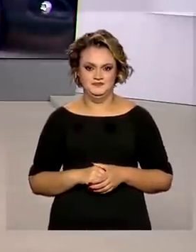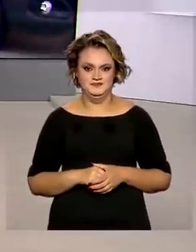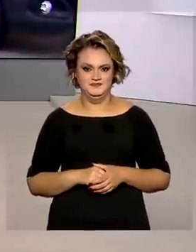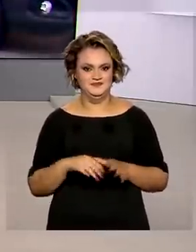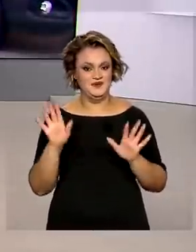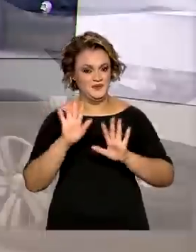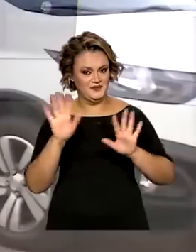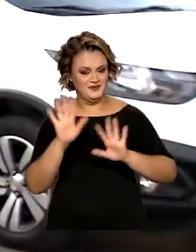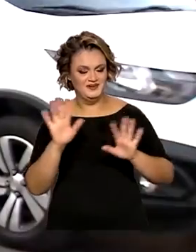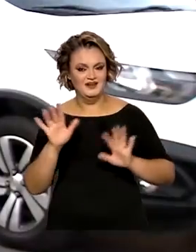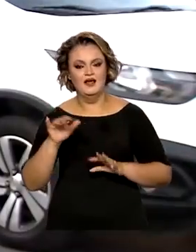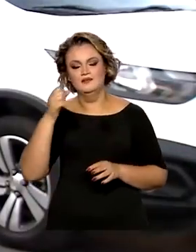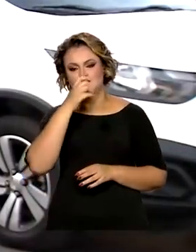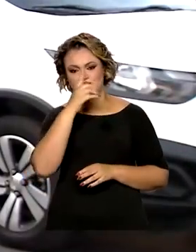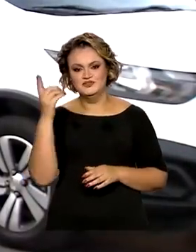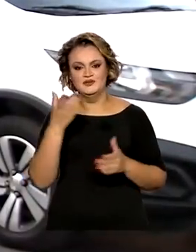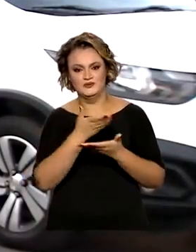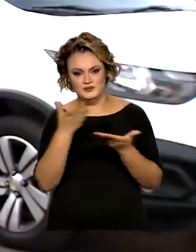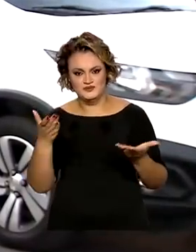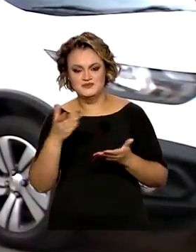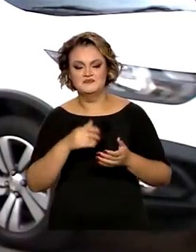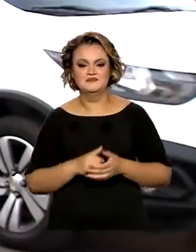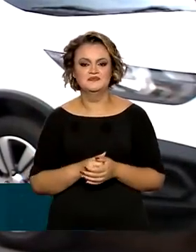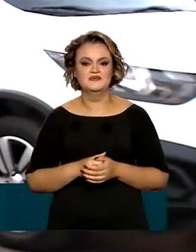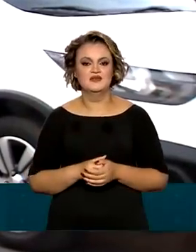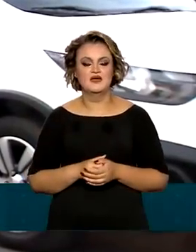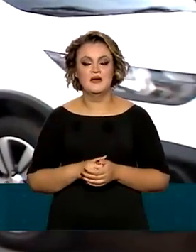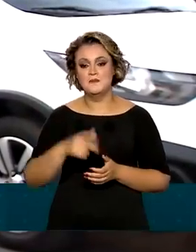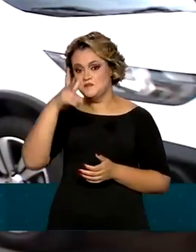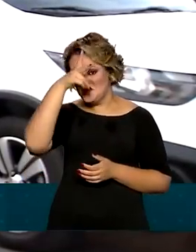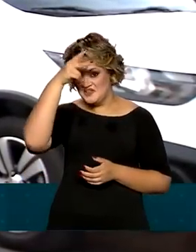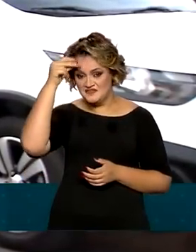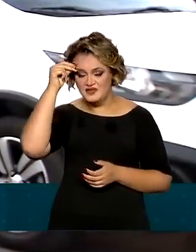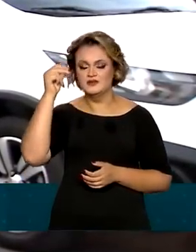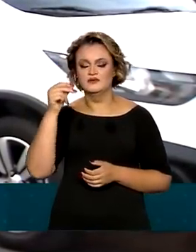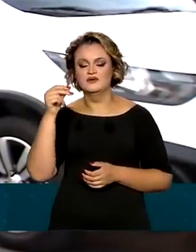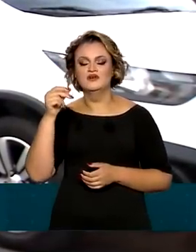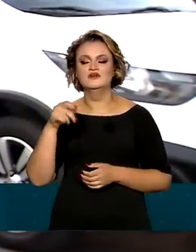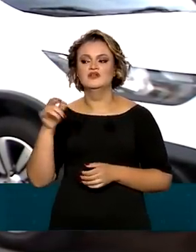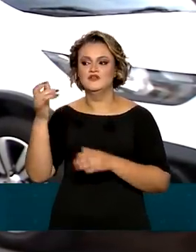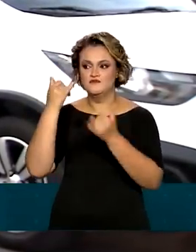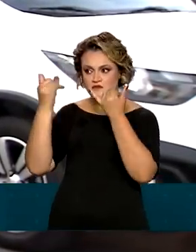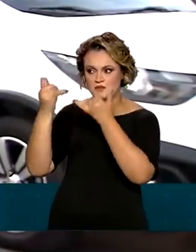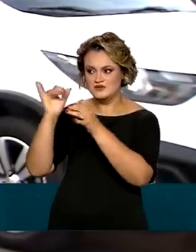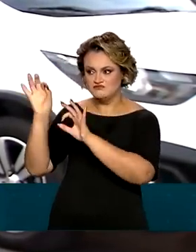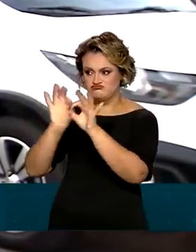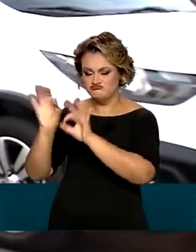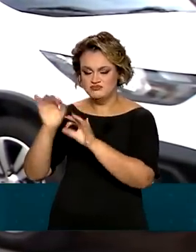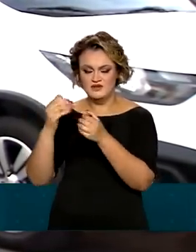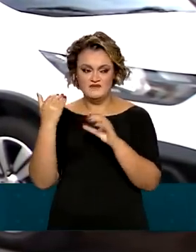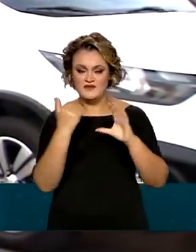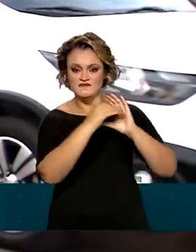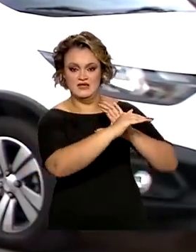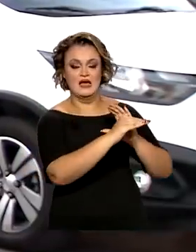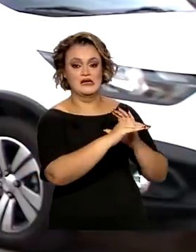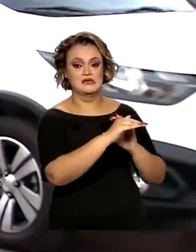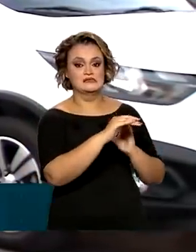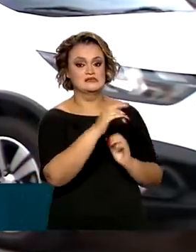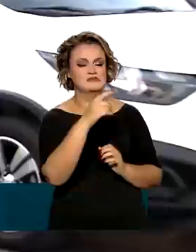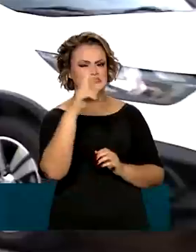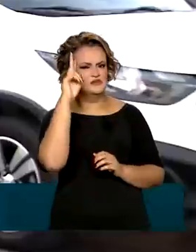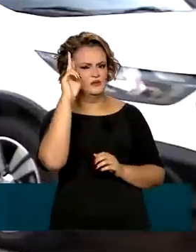Olá, Renata. Bom dia para você e bom dia a todos. Olha, os prefeitos devem enviar os dados dos taxistas a partir da próxima